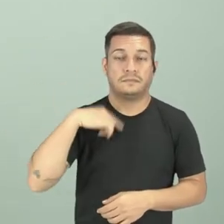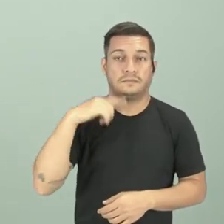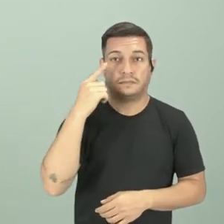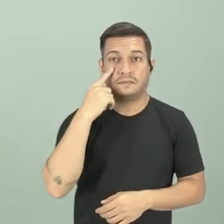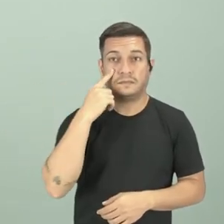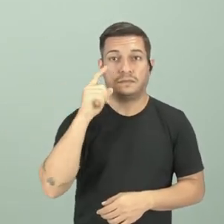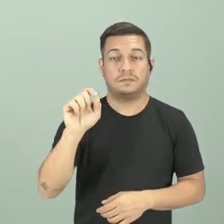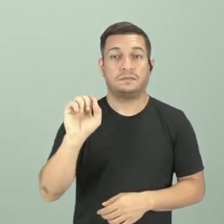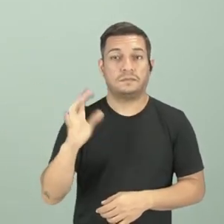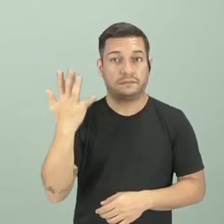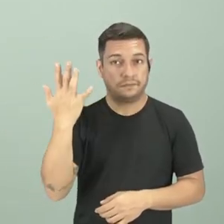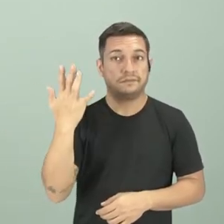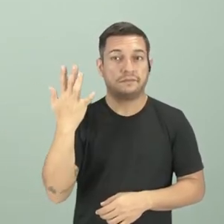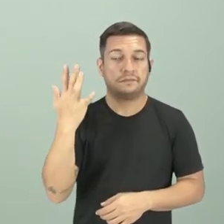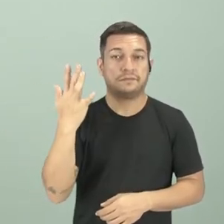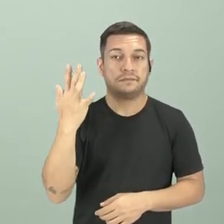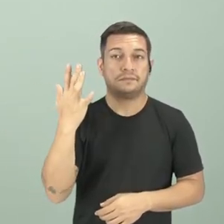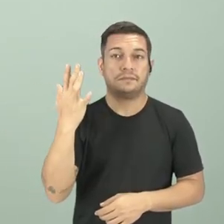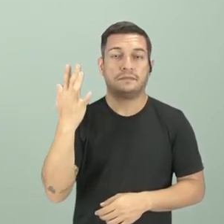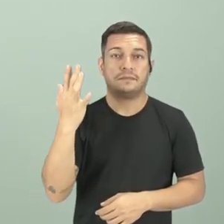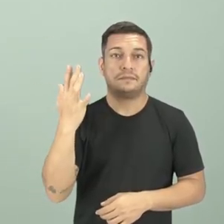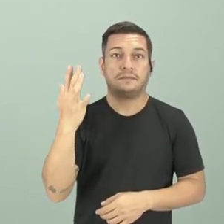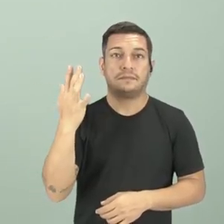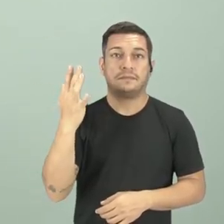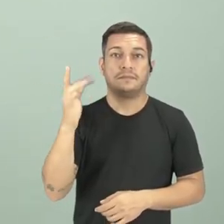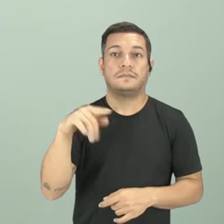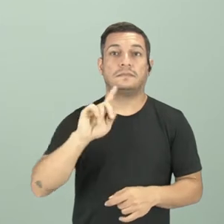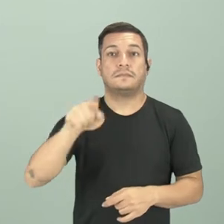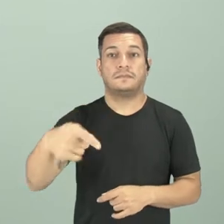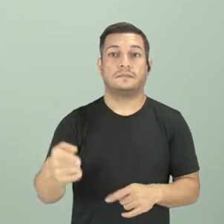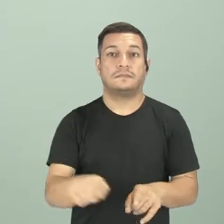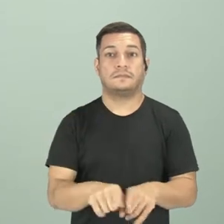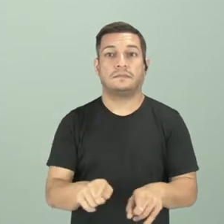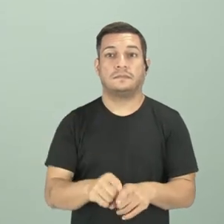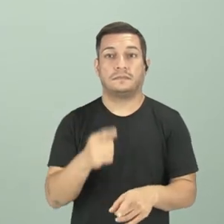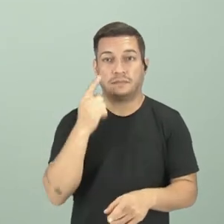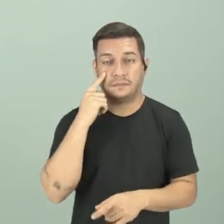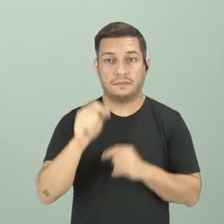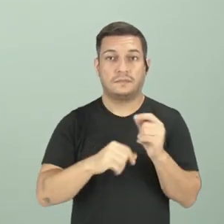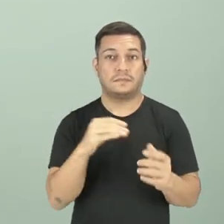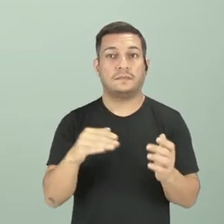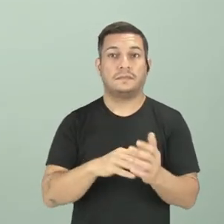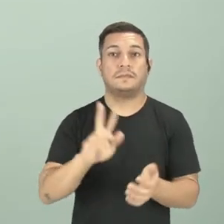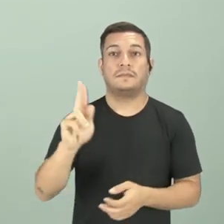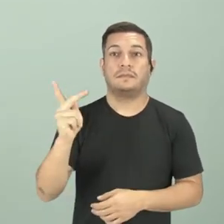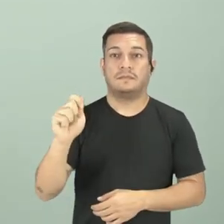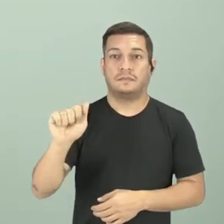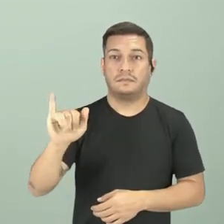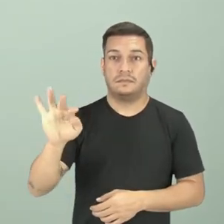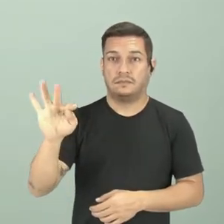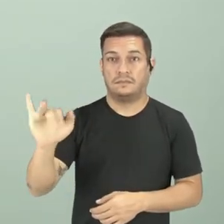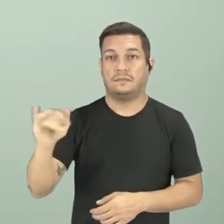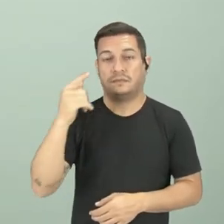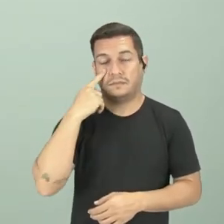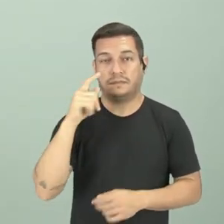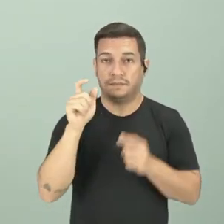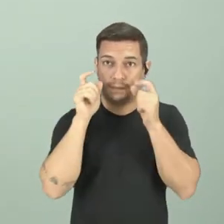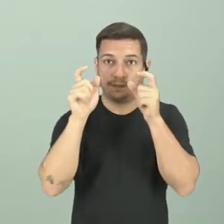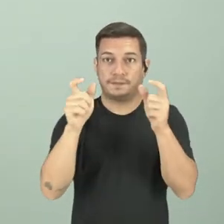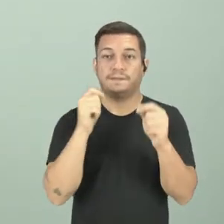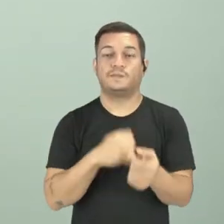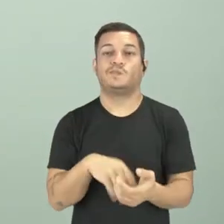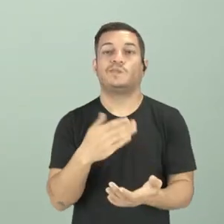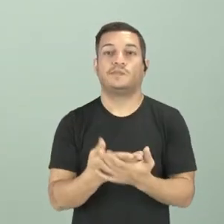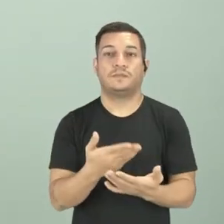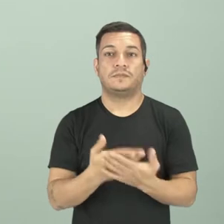que isso veio ocasionar e na próxima a vai chegar até o Haiti também, tá bom? Então esteja aí atento para